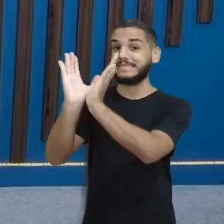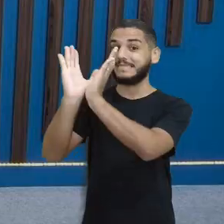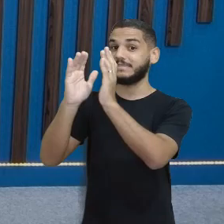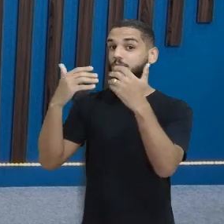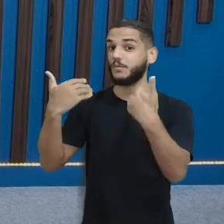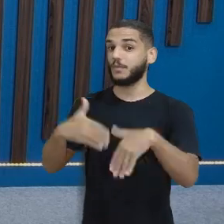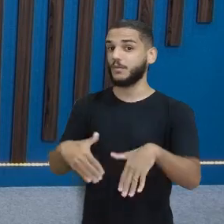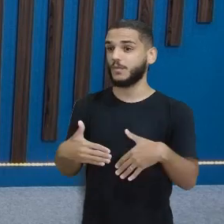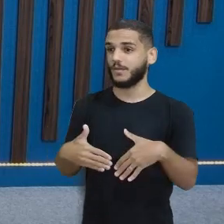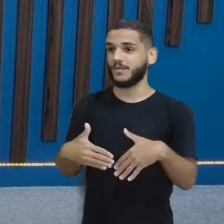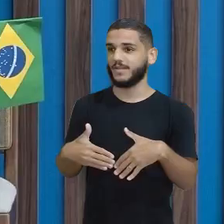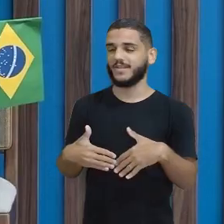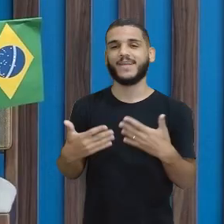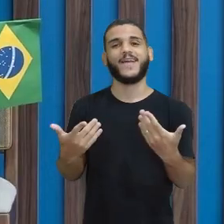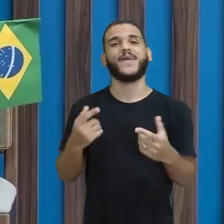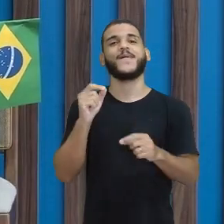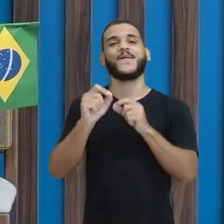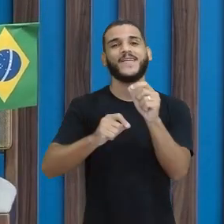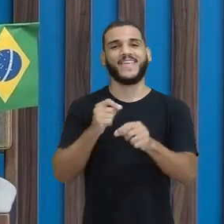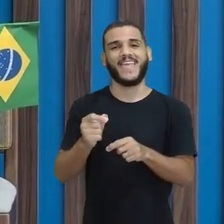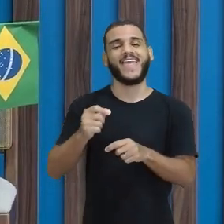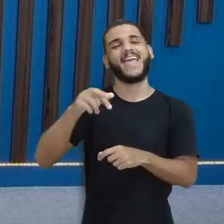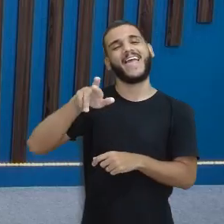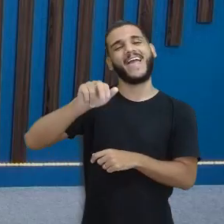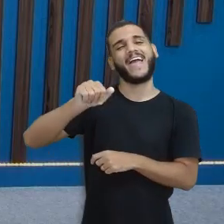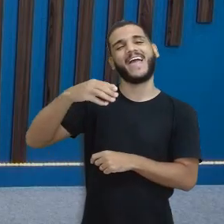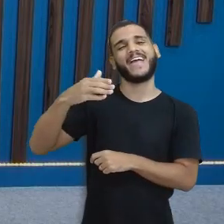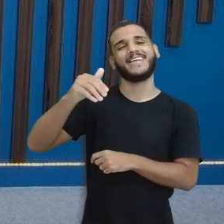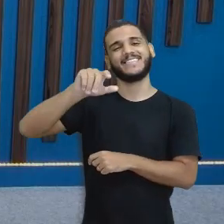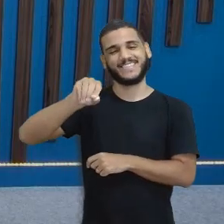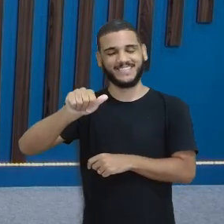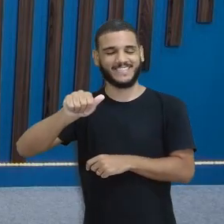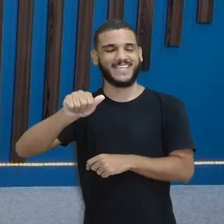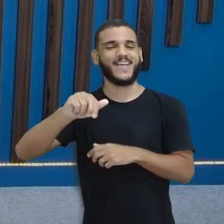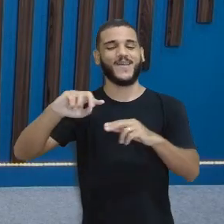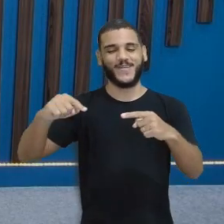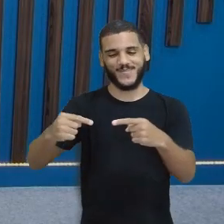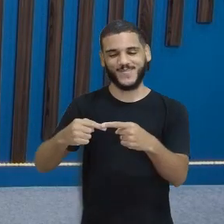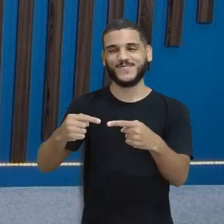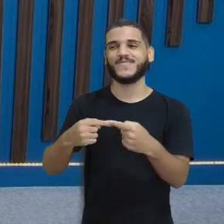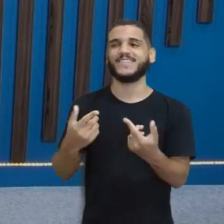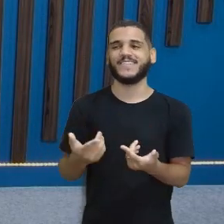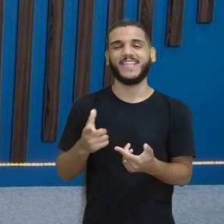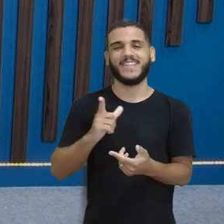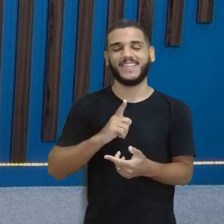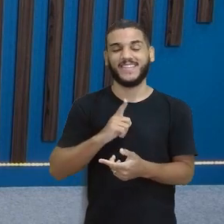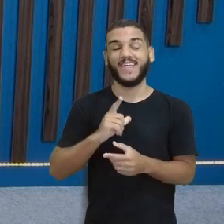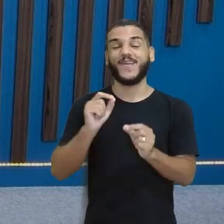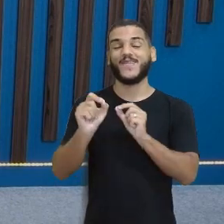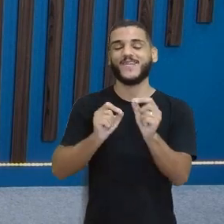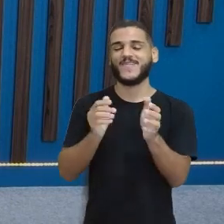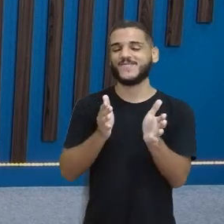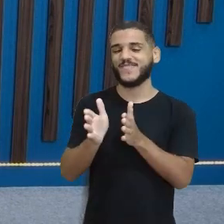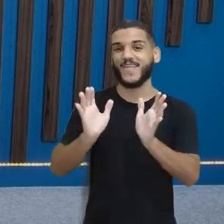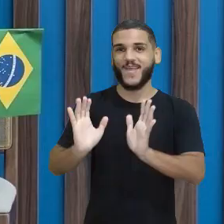Taça Raça Olha aí Clima da Copa Gostei